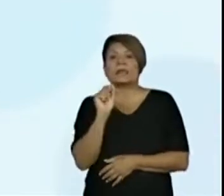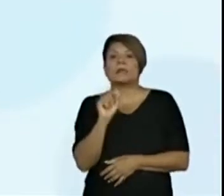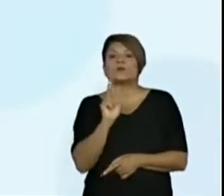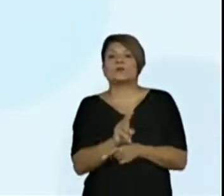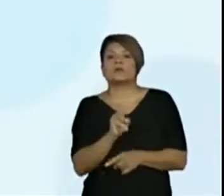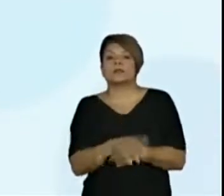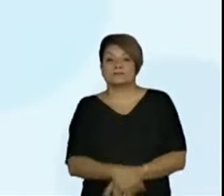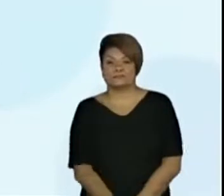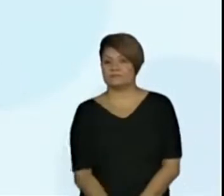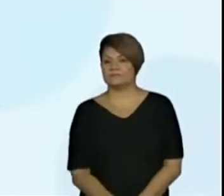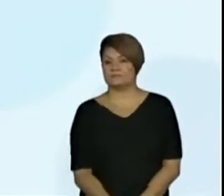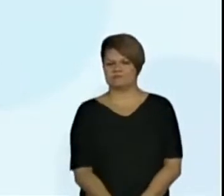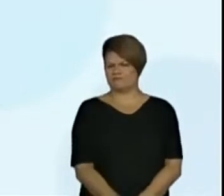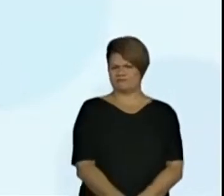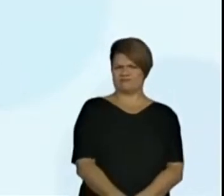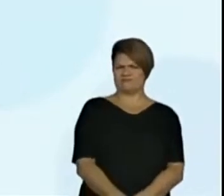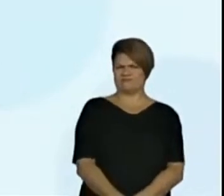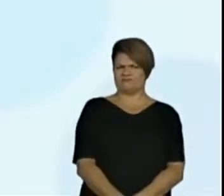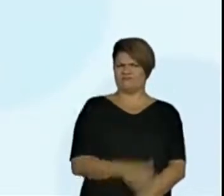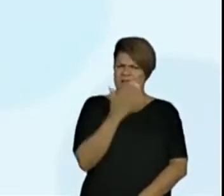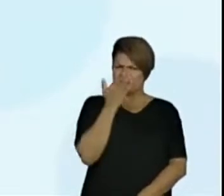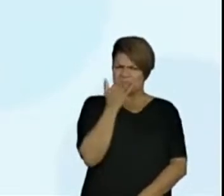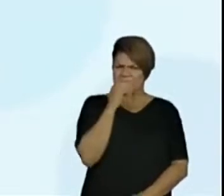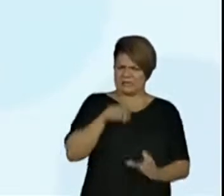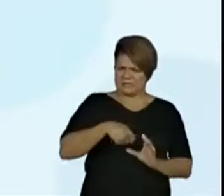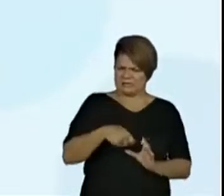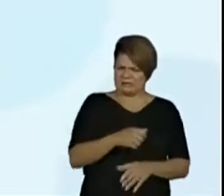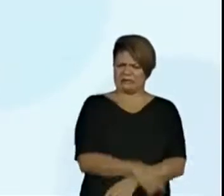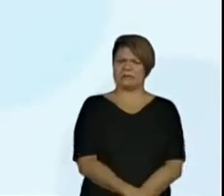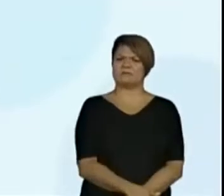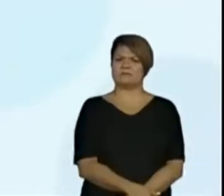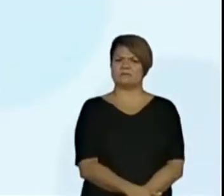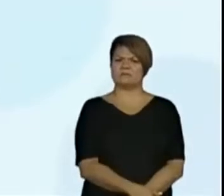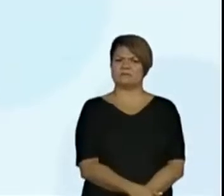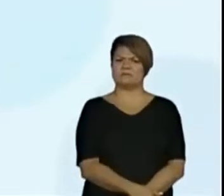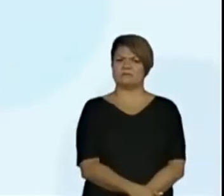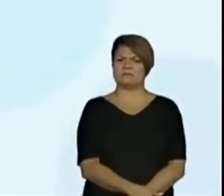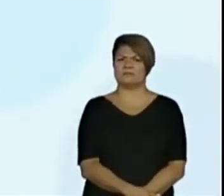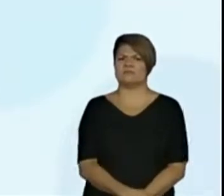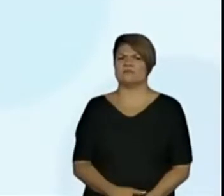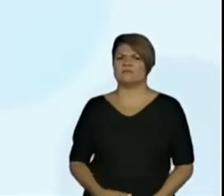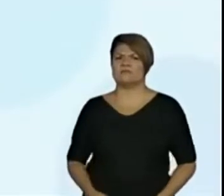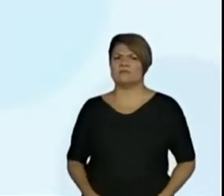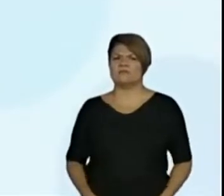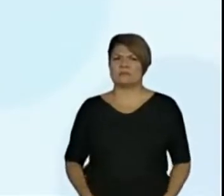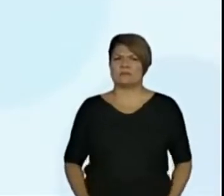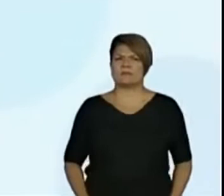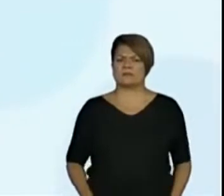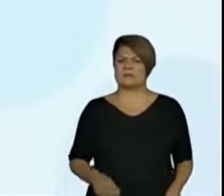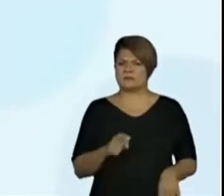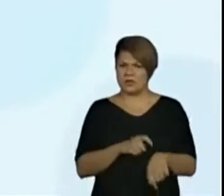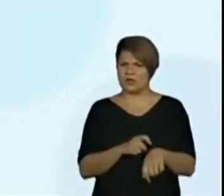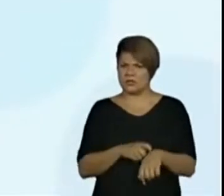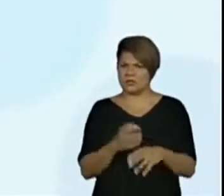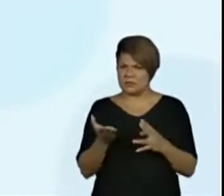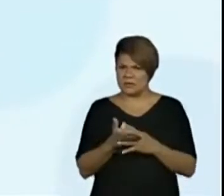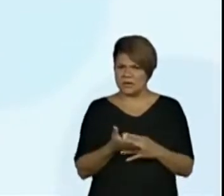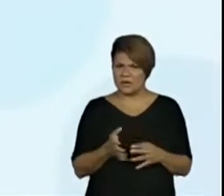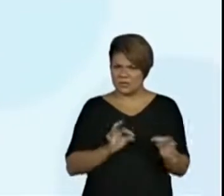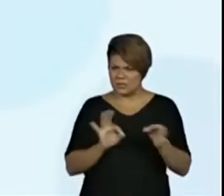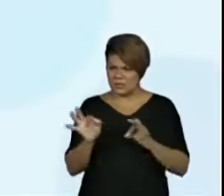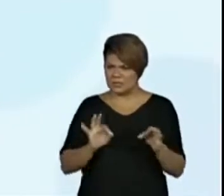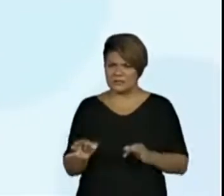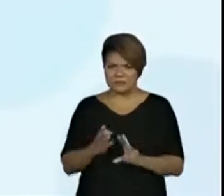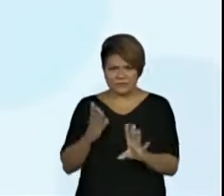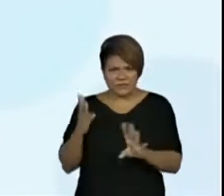As merendeiras? Merendeiras? Geraldina? Organiza os alunos durante o intervalo? A